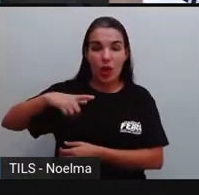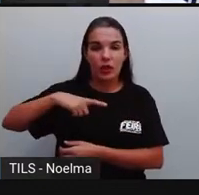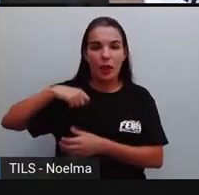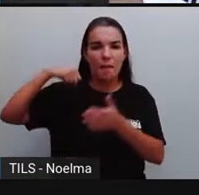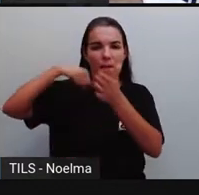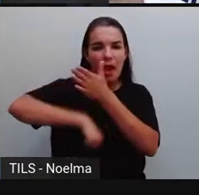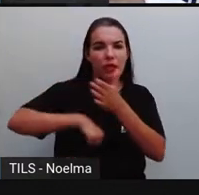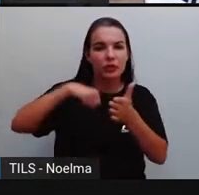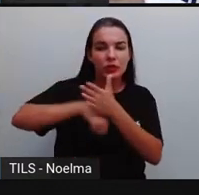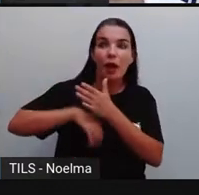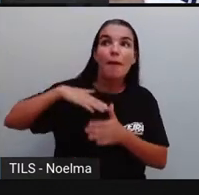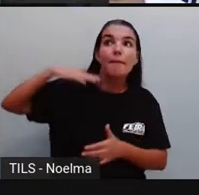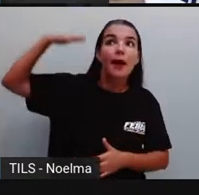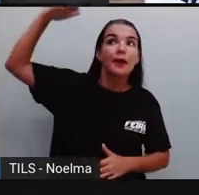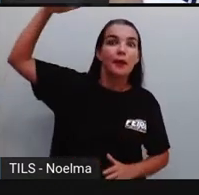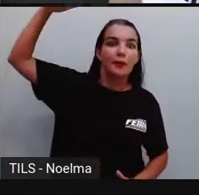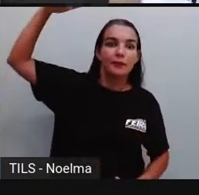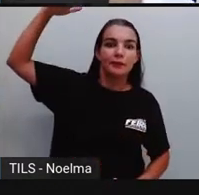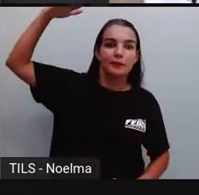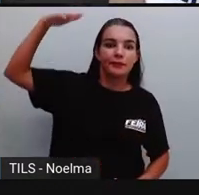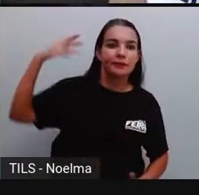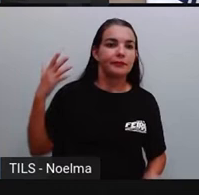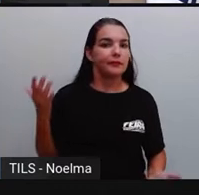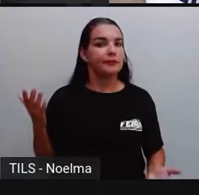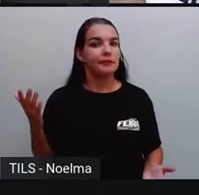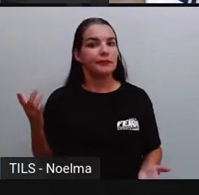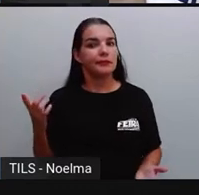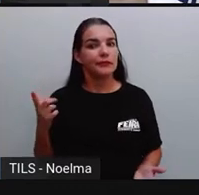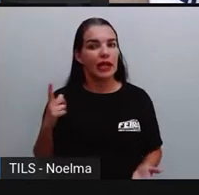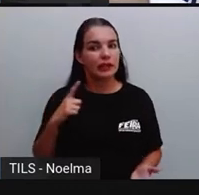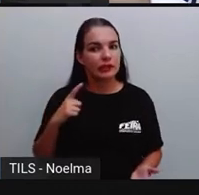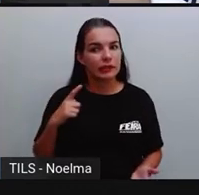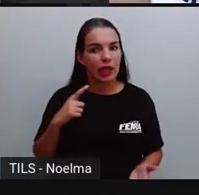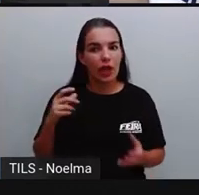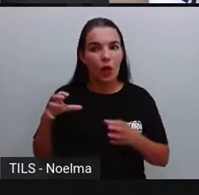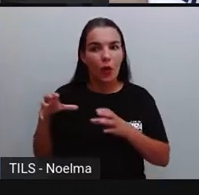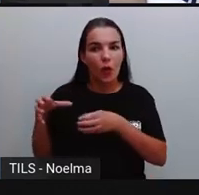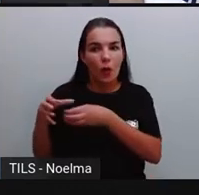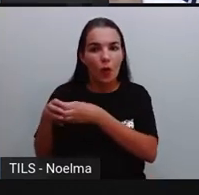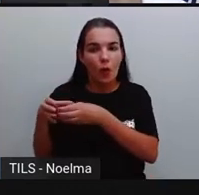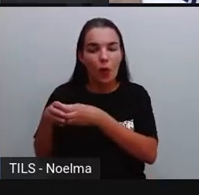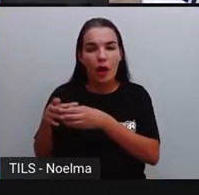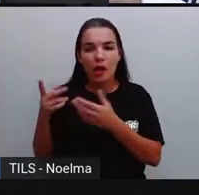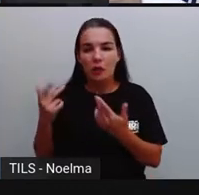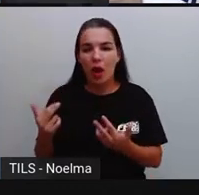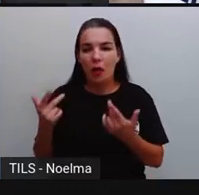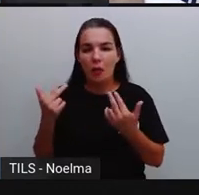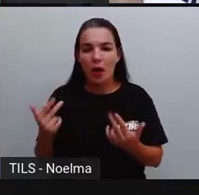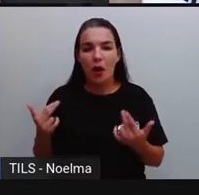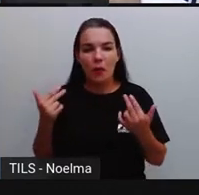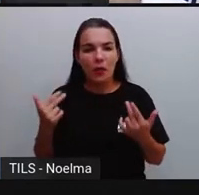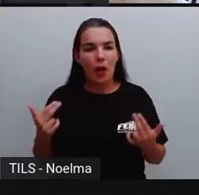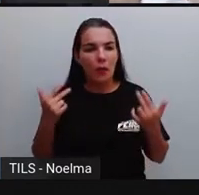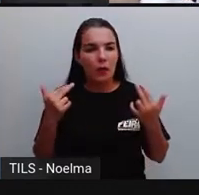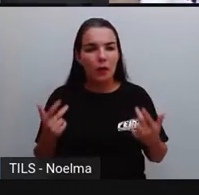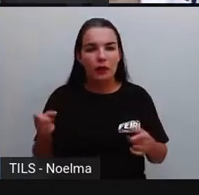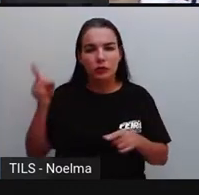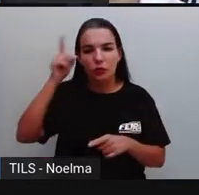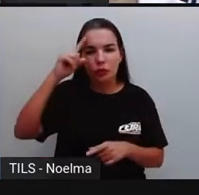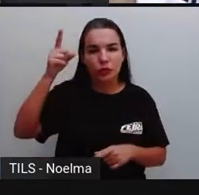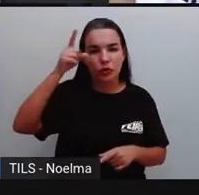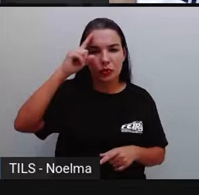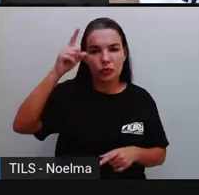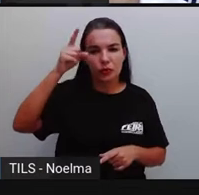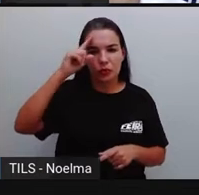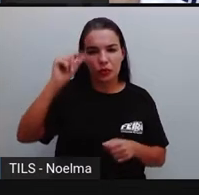agredido pelo colega que é maior. São as mesmas pessoas ali envolvidas, né? Sempre aquele coleguinha maior está ali,